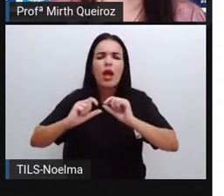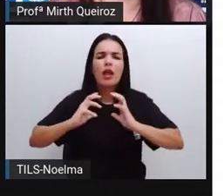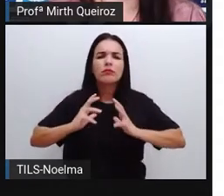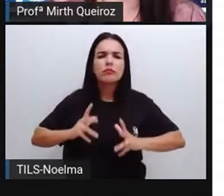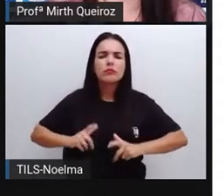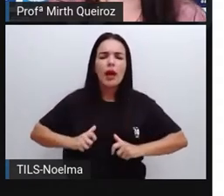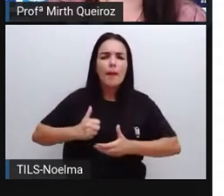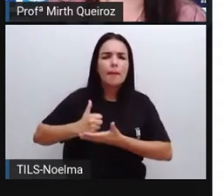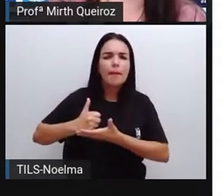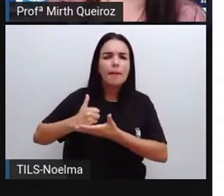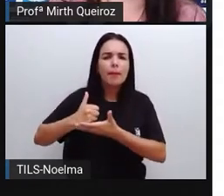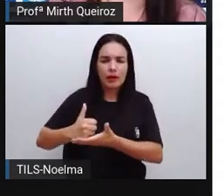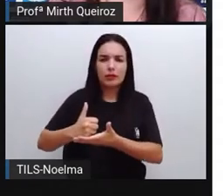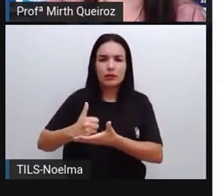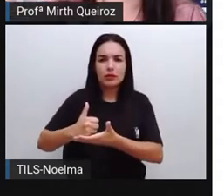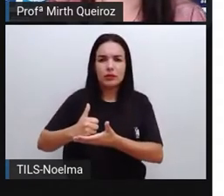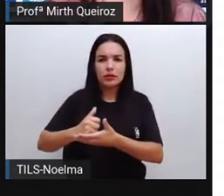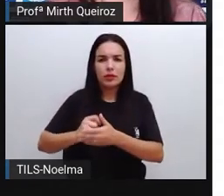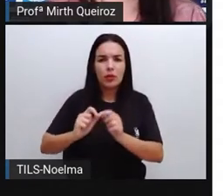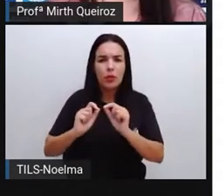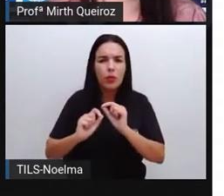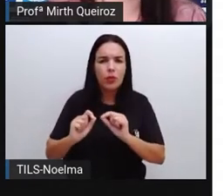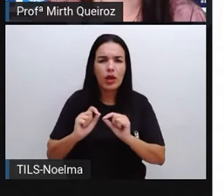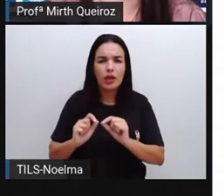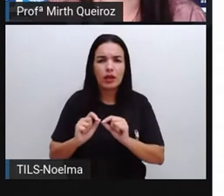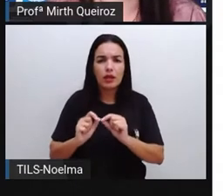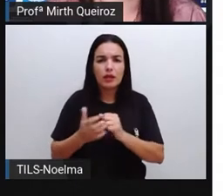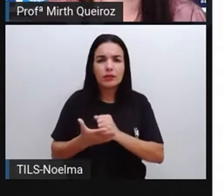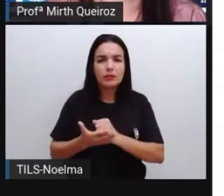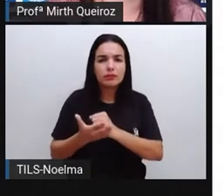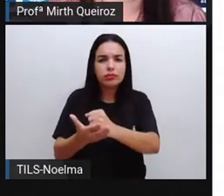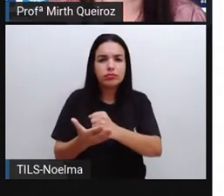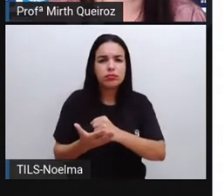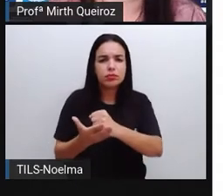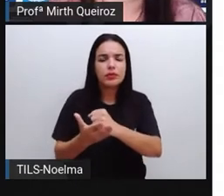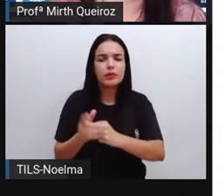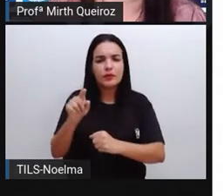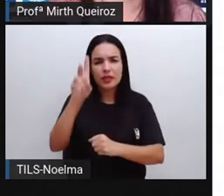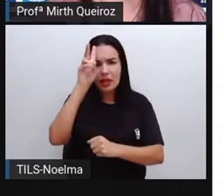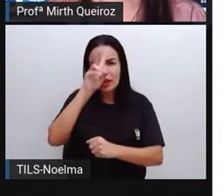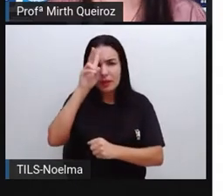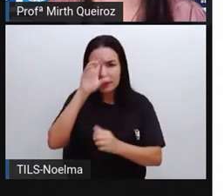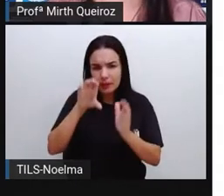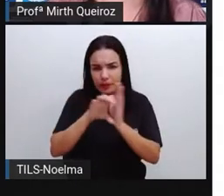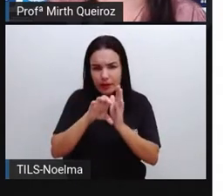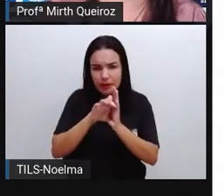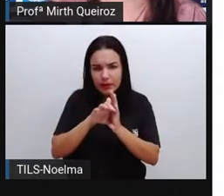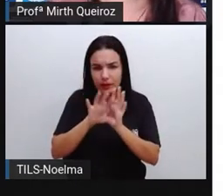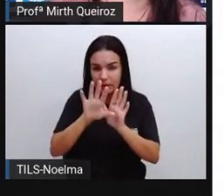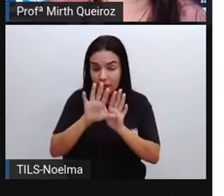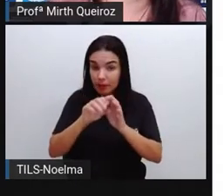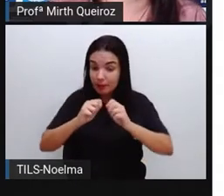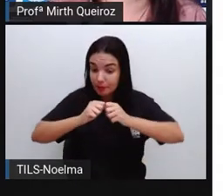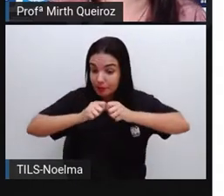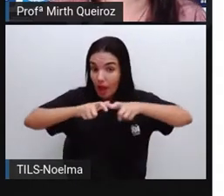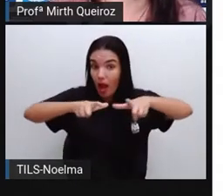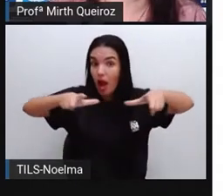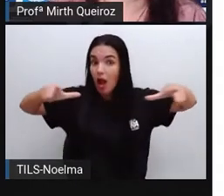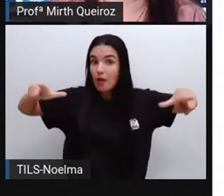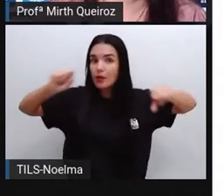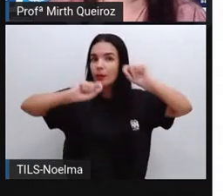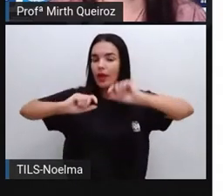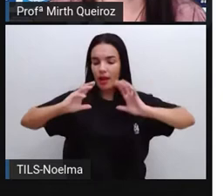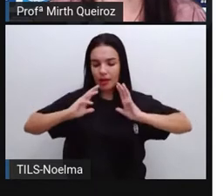básico? Quem é que lembra aí? Qual o conceito? O que seria saneamento básico, né? No sentido mais amplo, a gente poderia